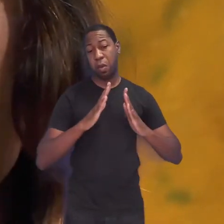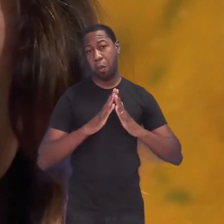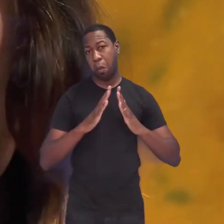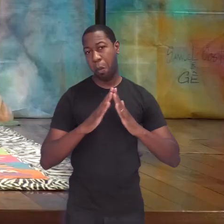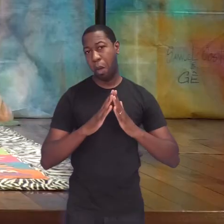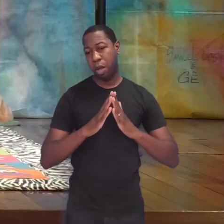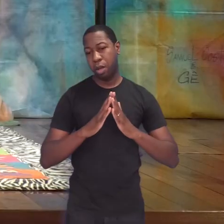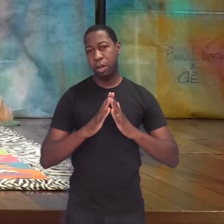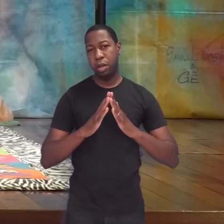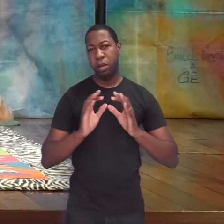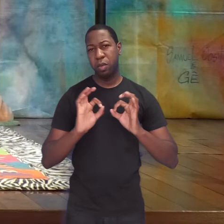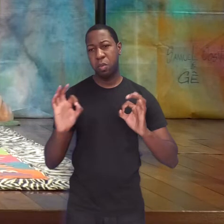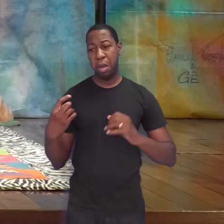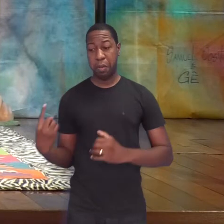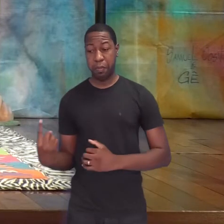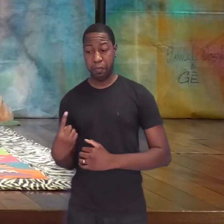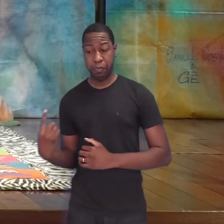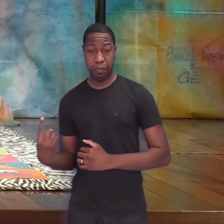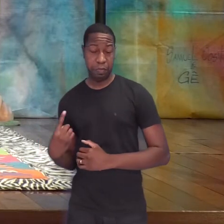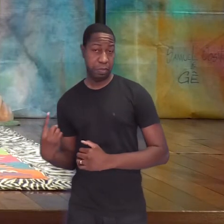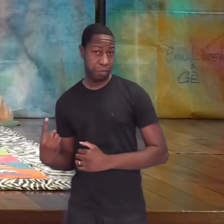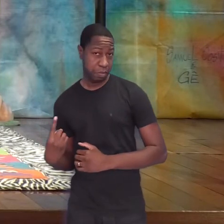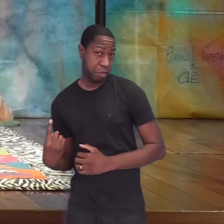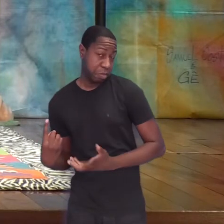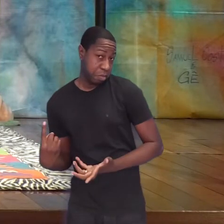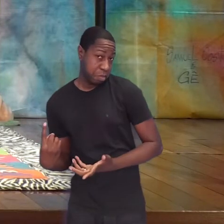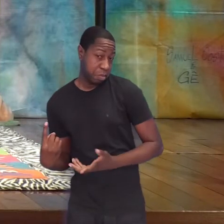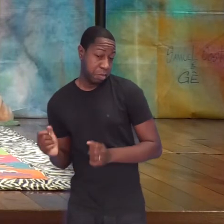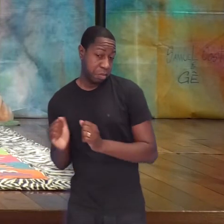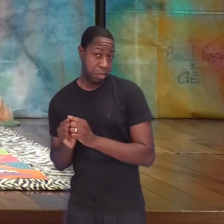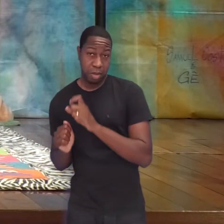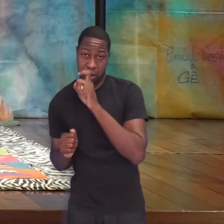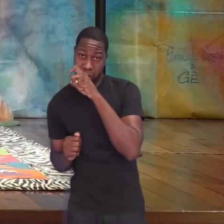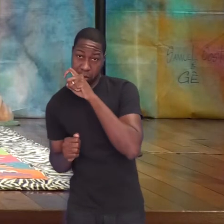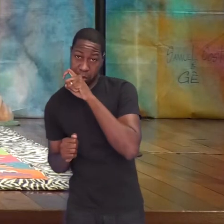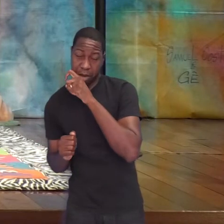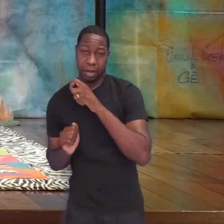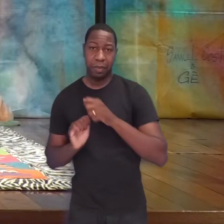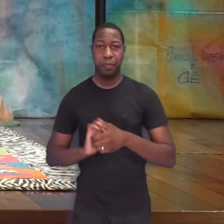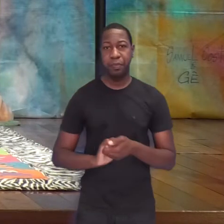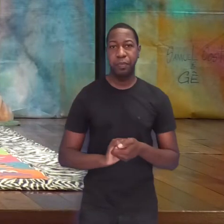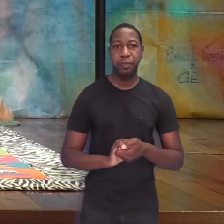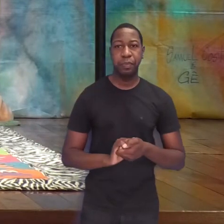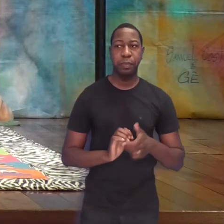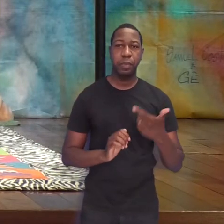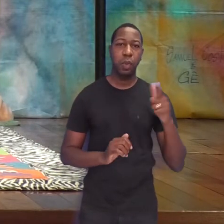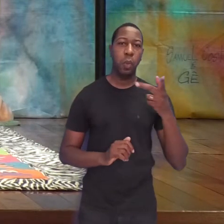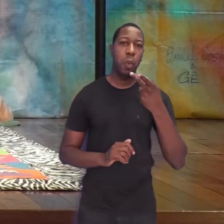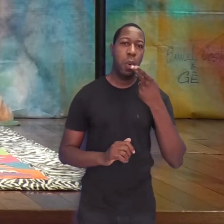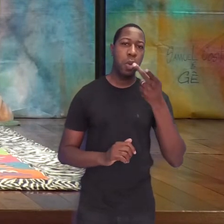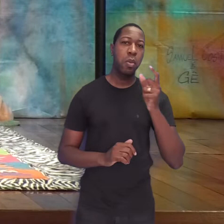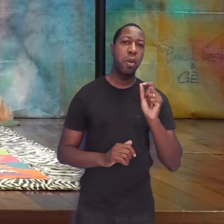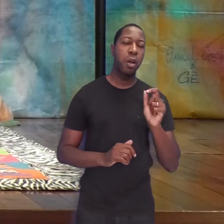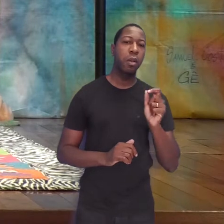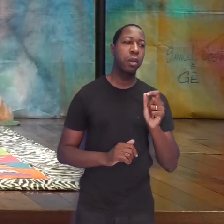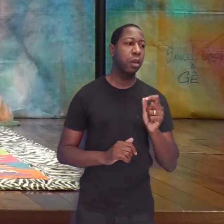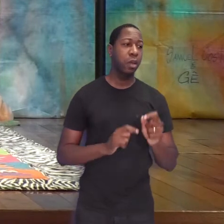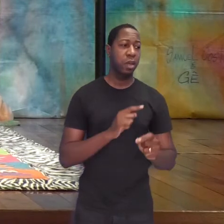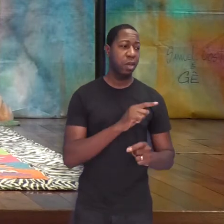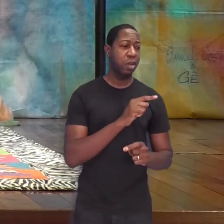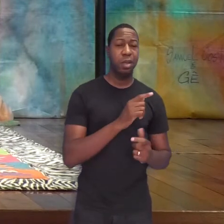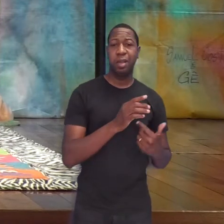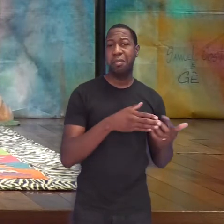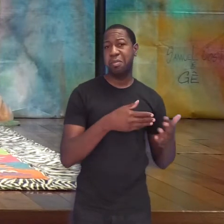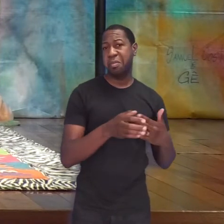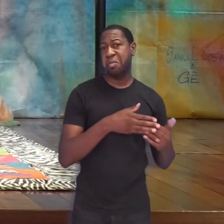papagaio. Outros dizem que ele fugiu para bem longe, num lugar onde ninguém